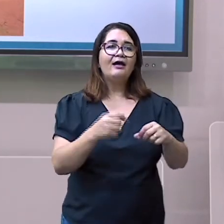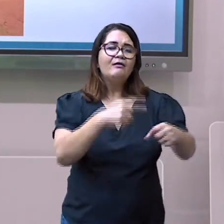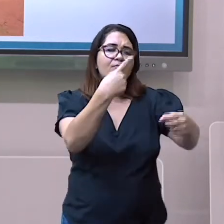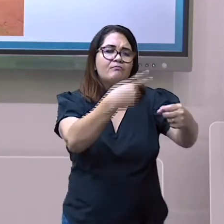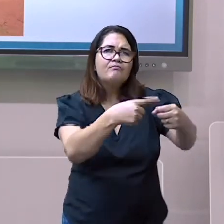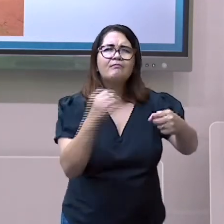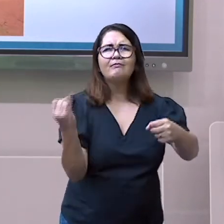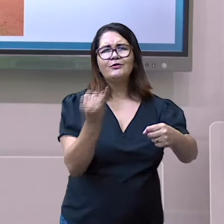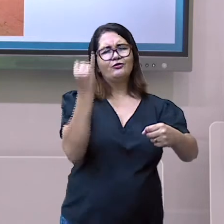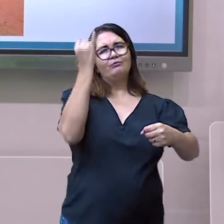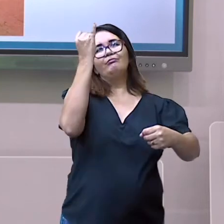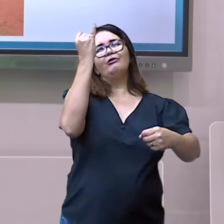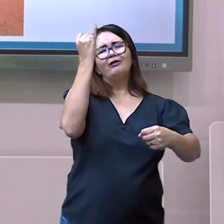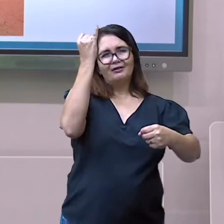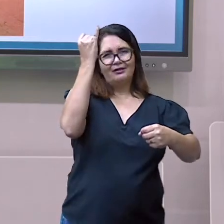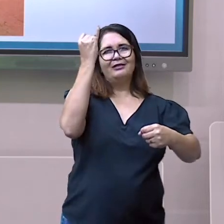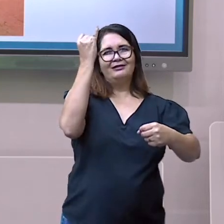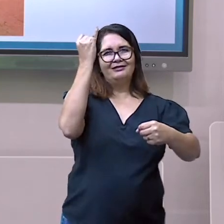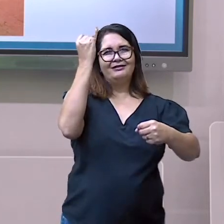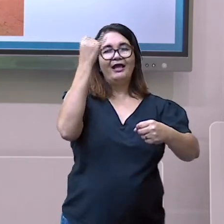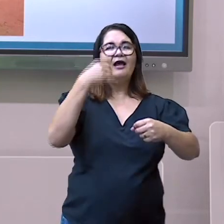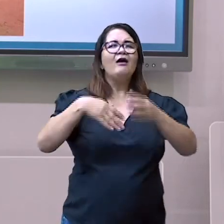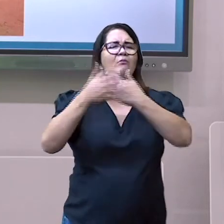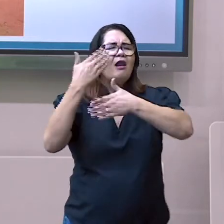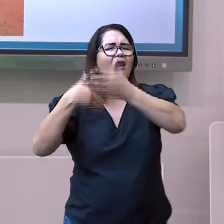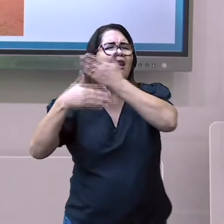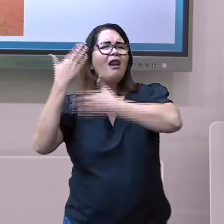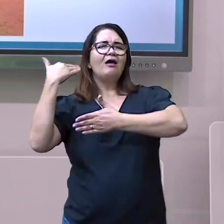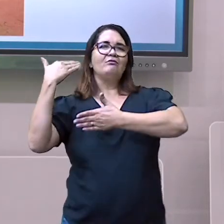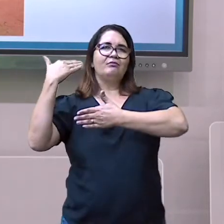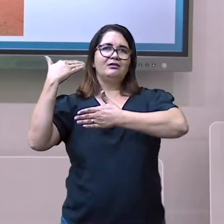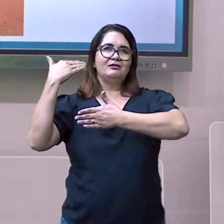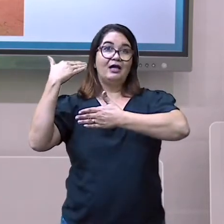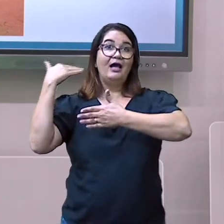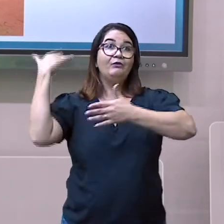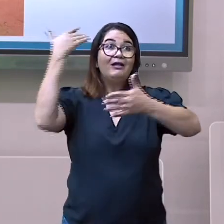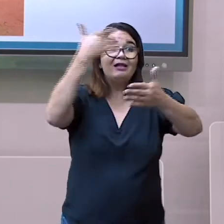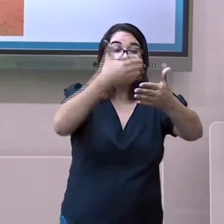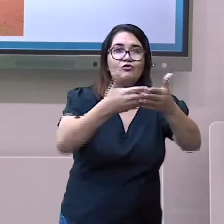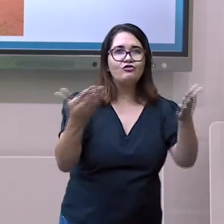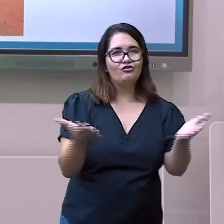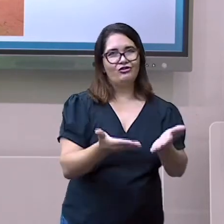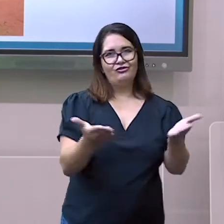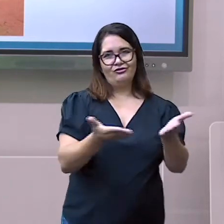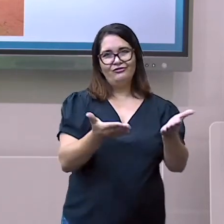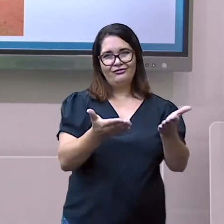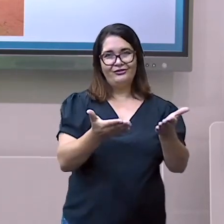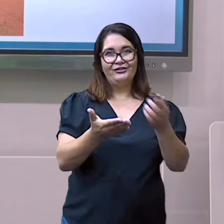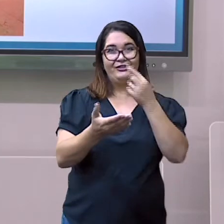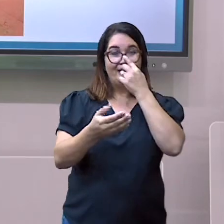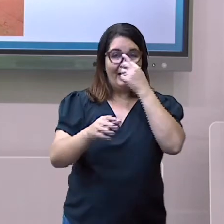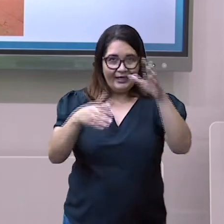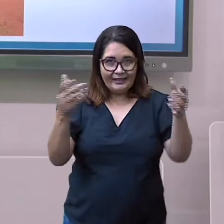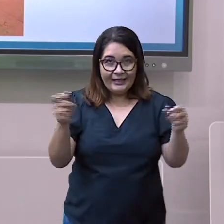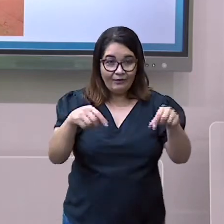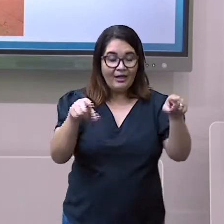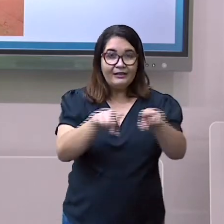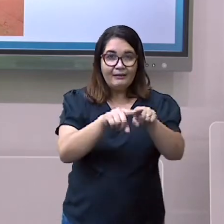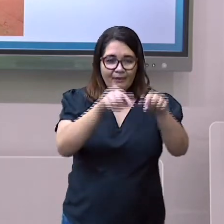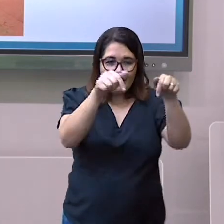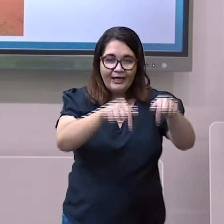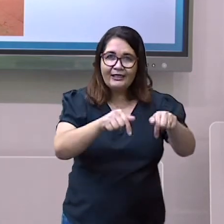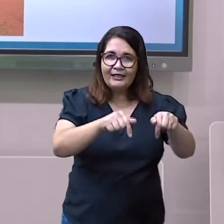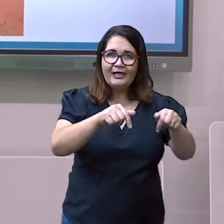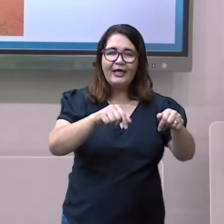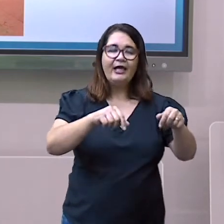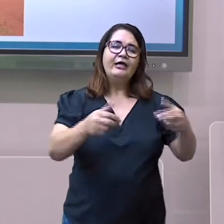de Olinda tem forte influência das ordens religiosas, carmelita, jesuíta, franciscana